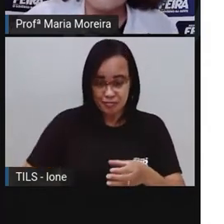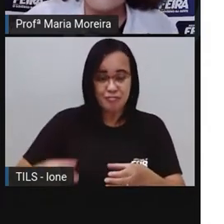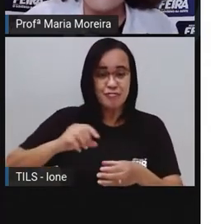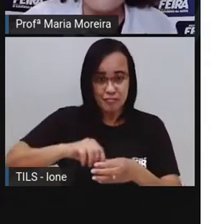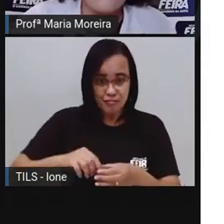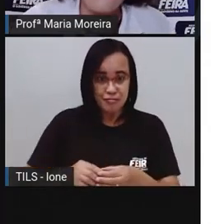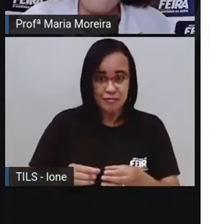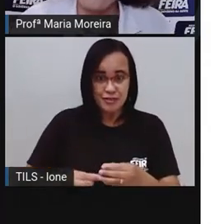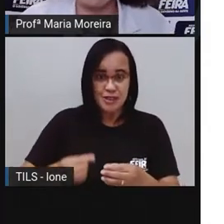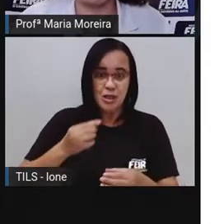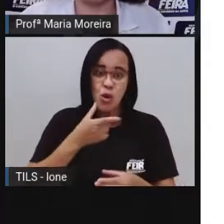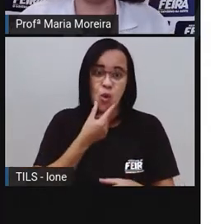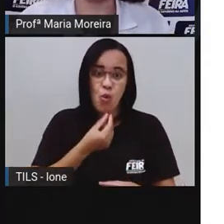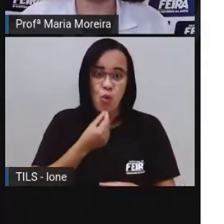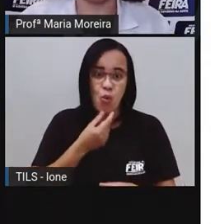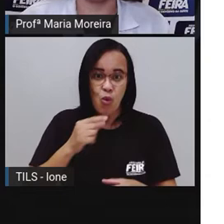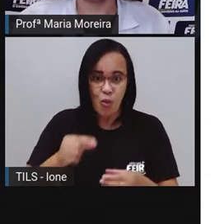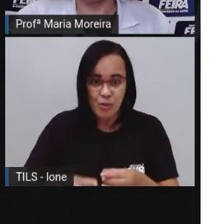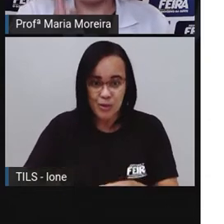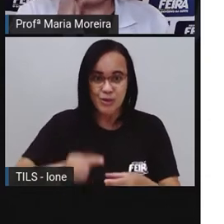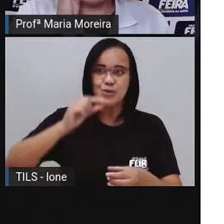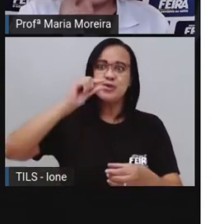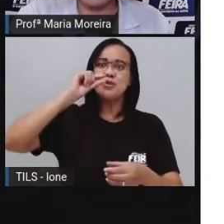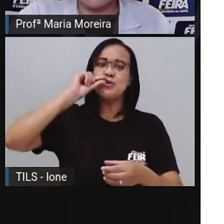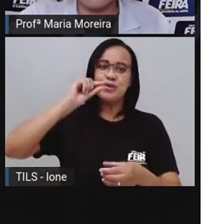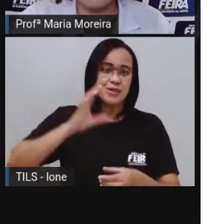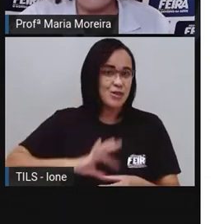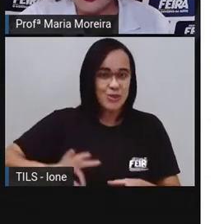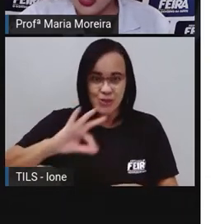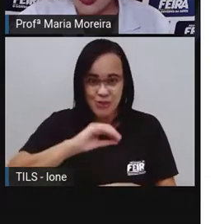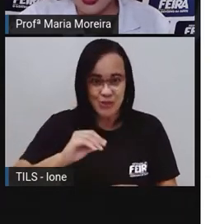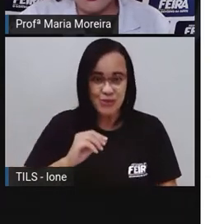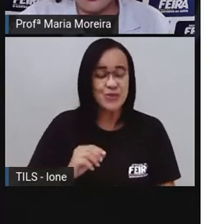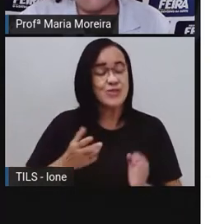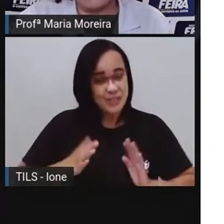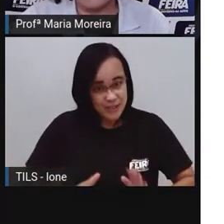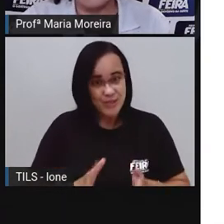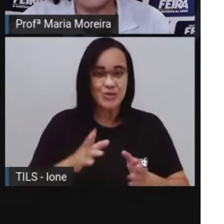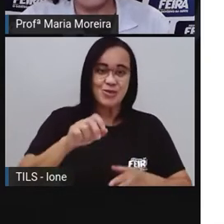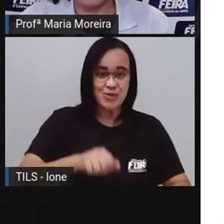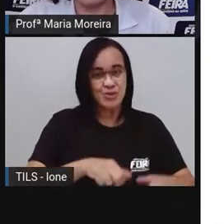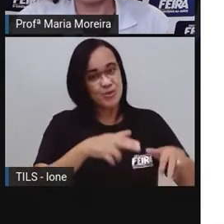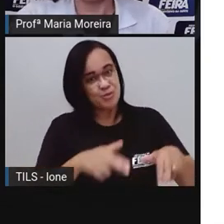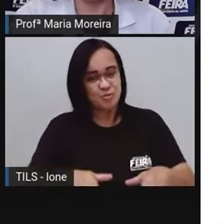tomou, gente, o bui inteiro e seguiu o seu caminho.